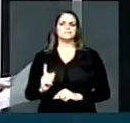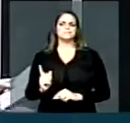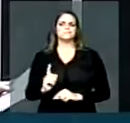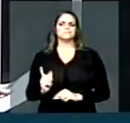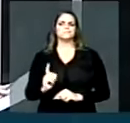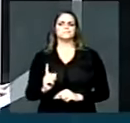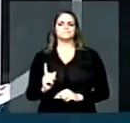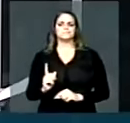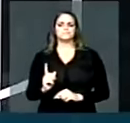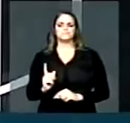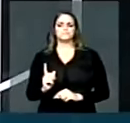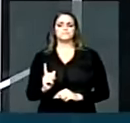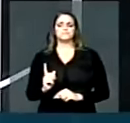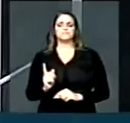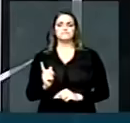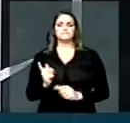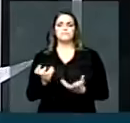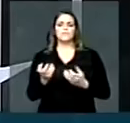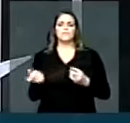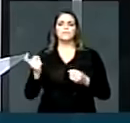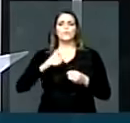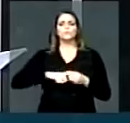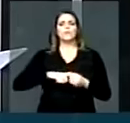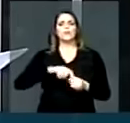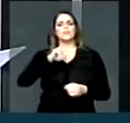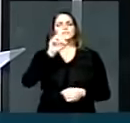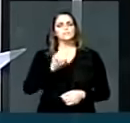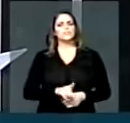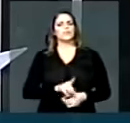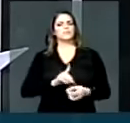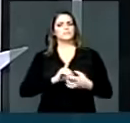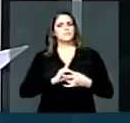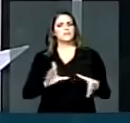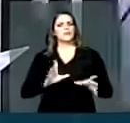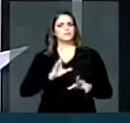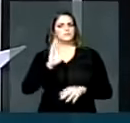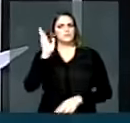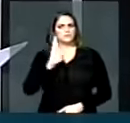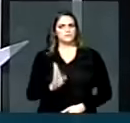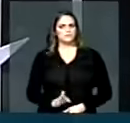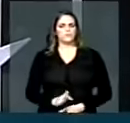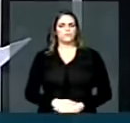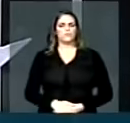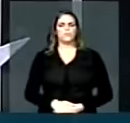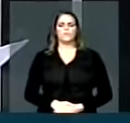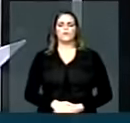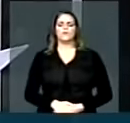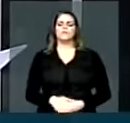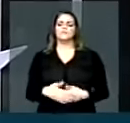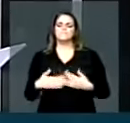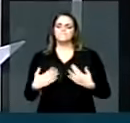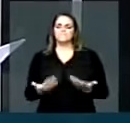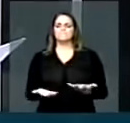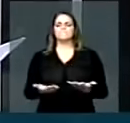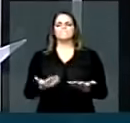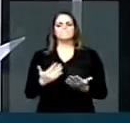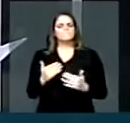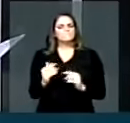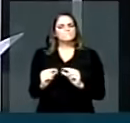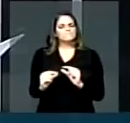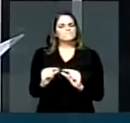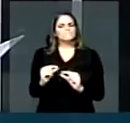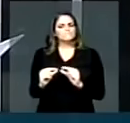o retorno das liberdades democráticas no nosso país. A partir de então, vislumbrou-se a possibilidade de restituir ao povo brasileiro